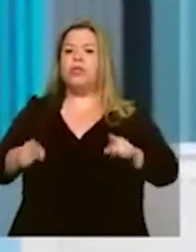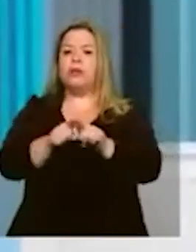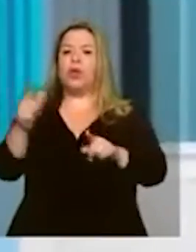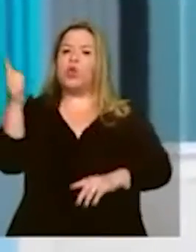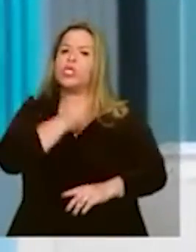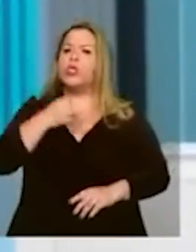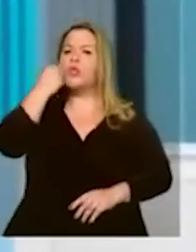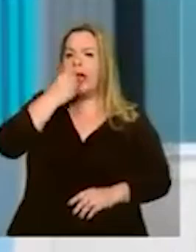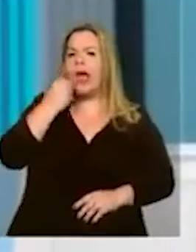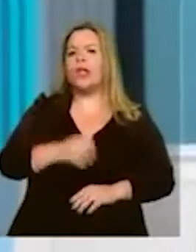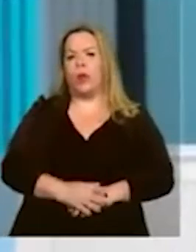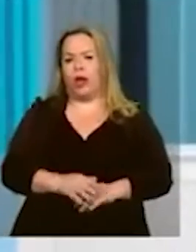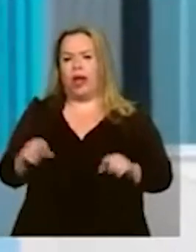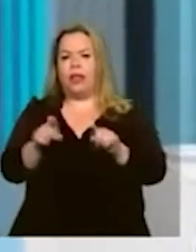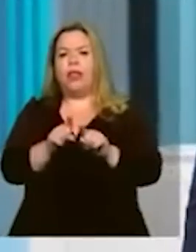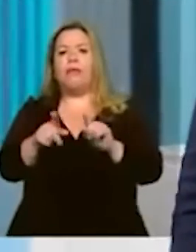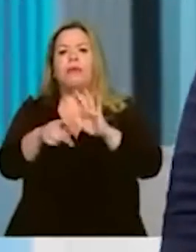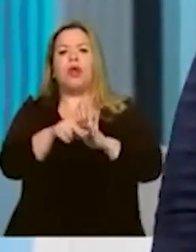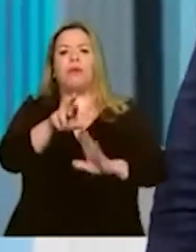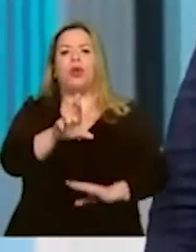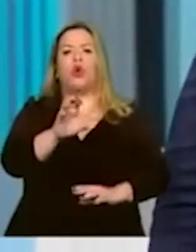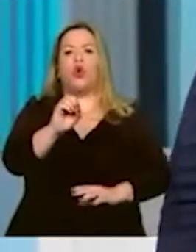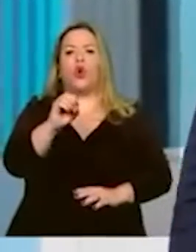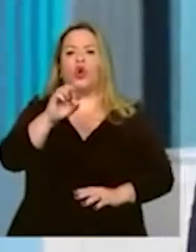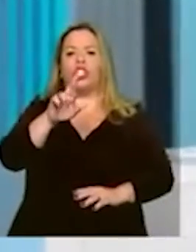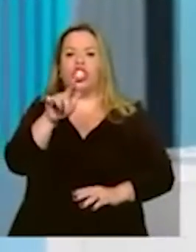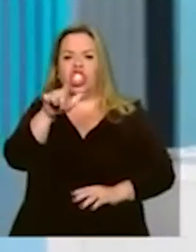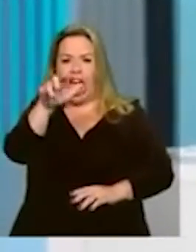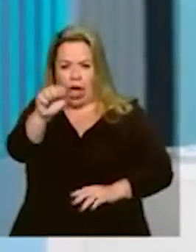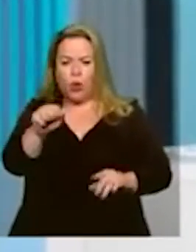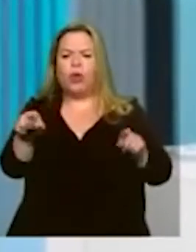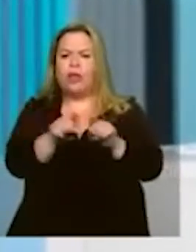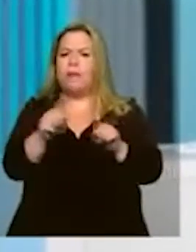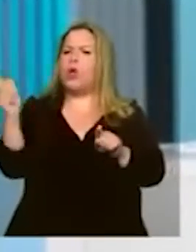as obras do São Francisco, senador da República.